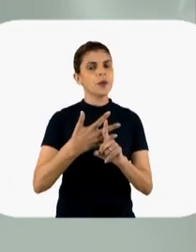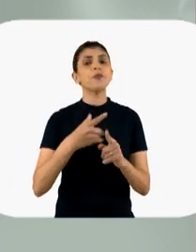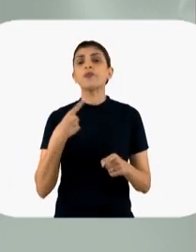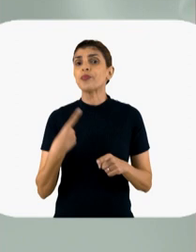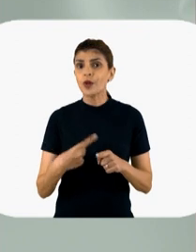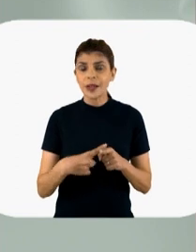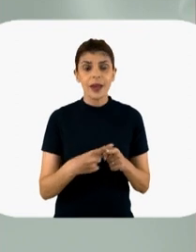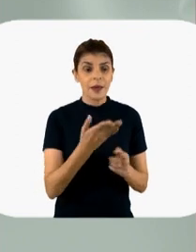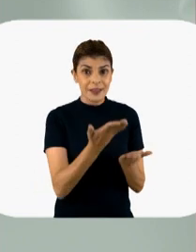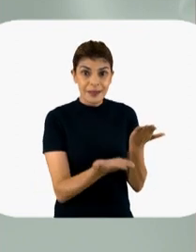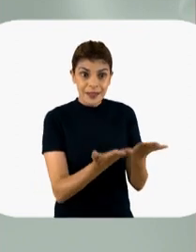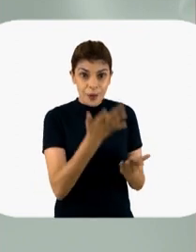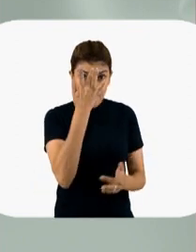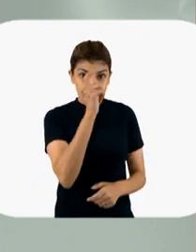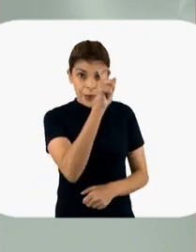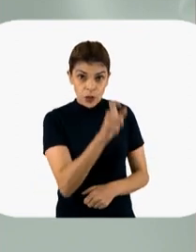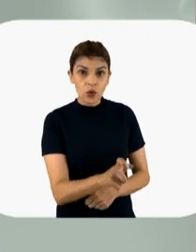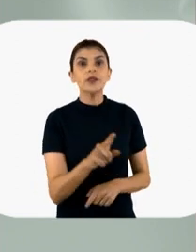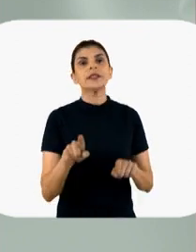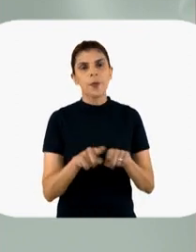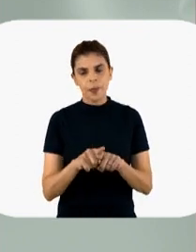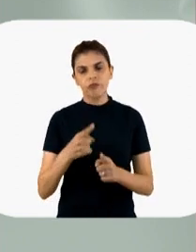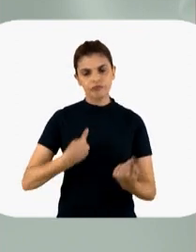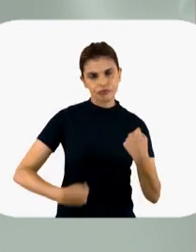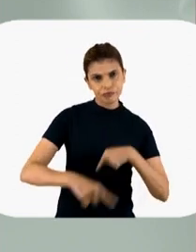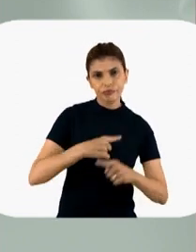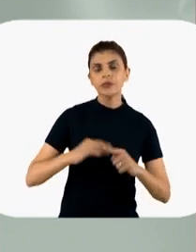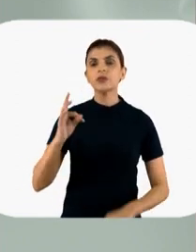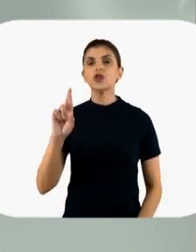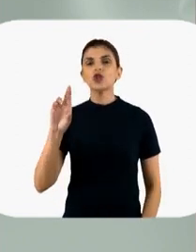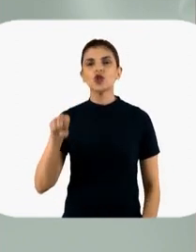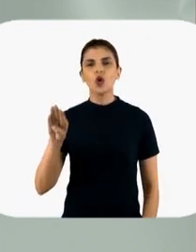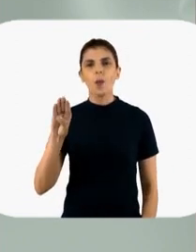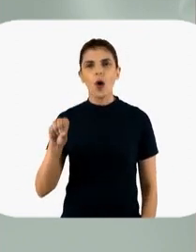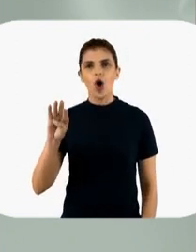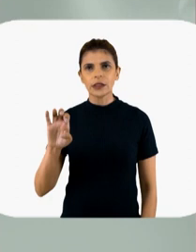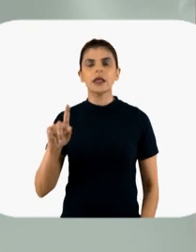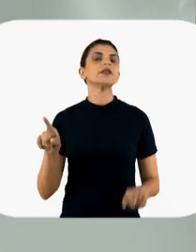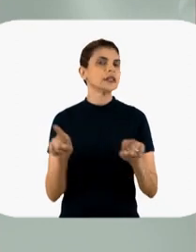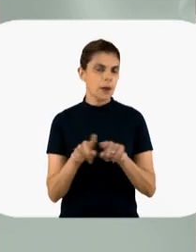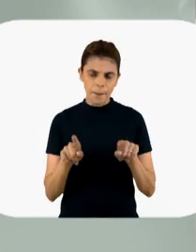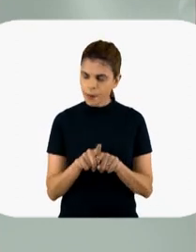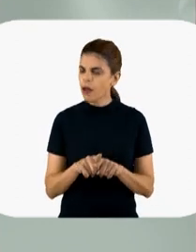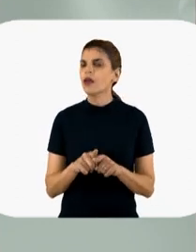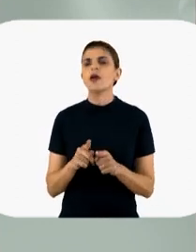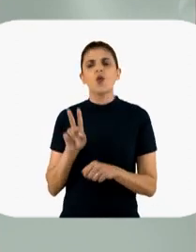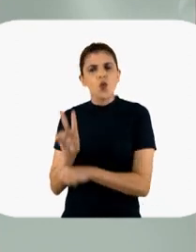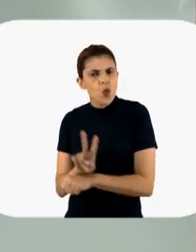de meio miligrão por quilo, dividido em duas vezes. Tem efeito trombótico, você passa para a paramilização IV,